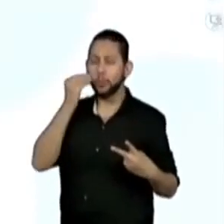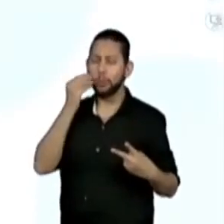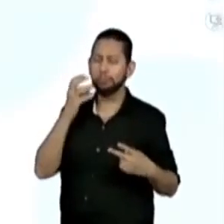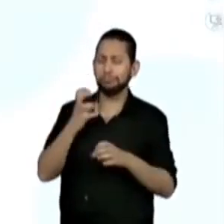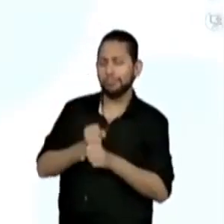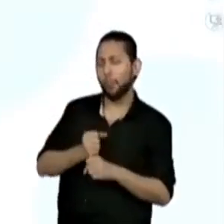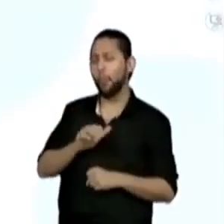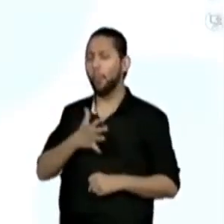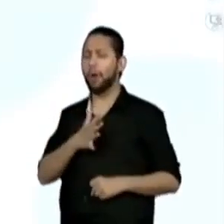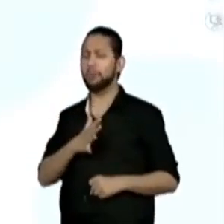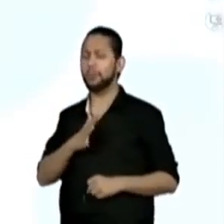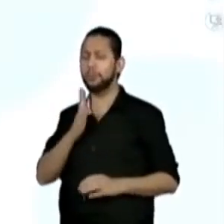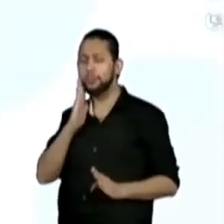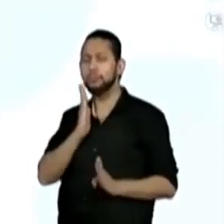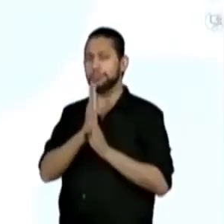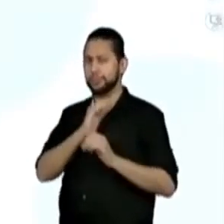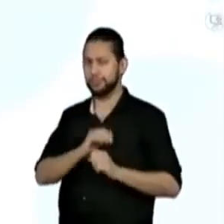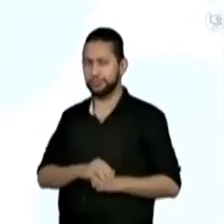Realizamos estimativas.